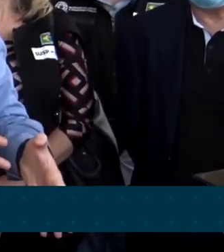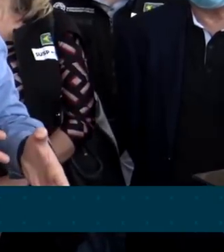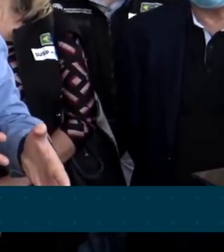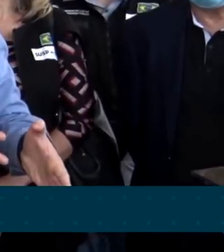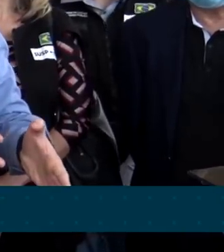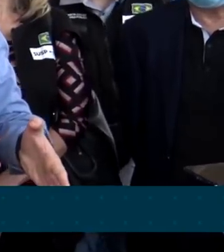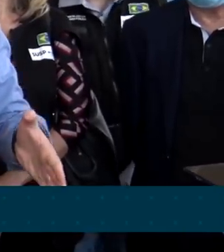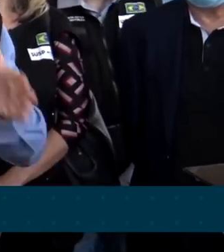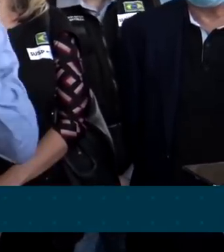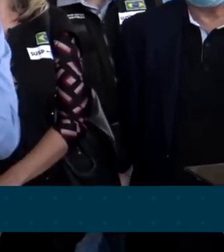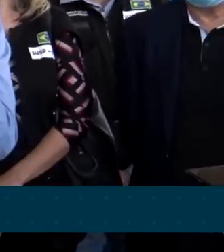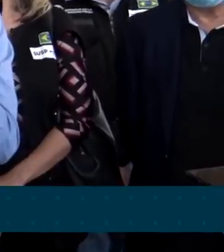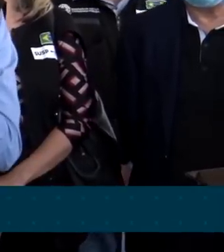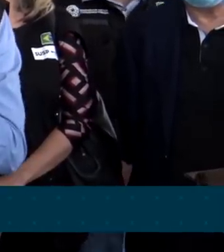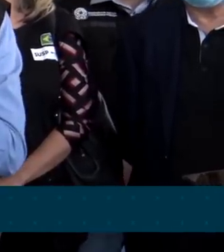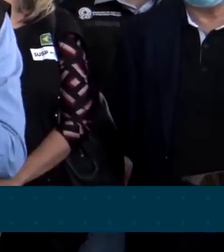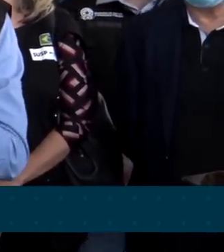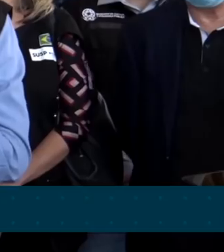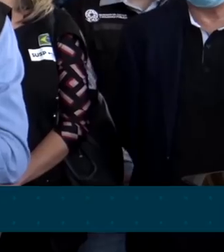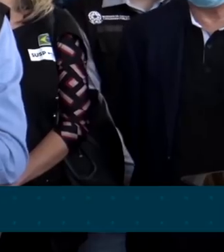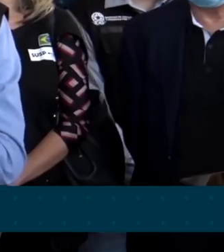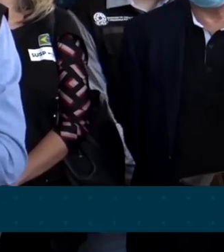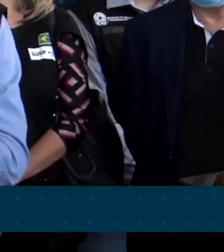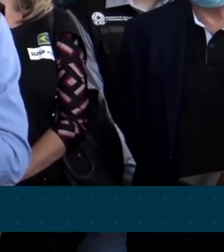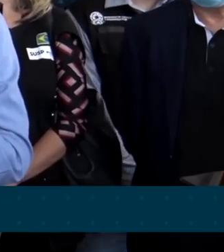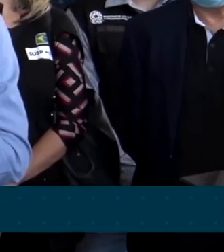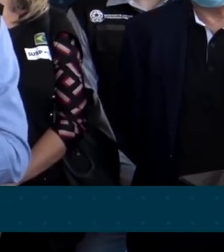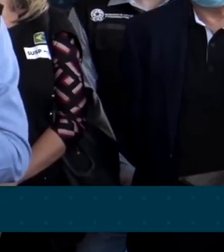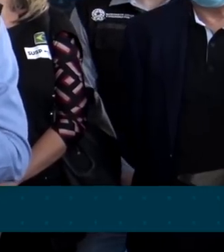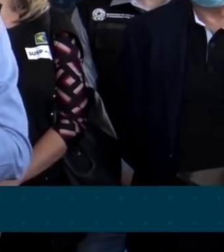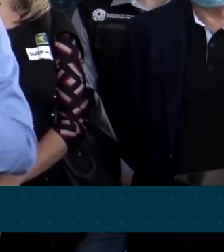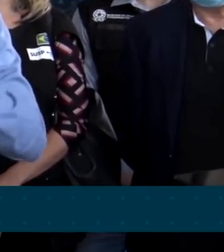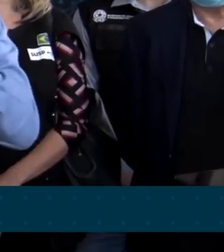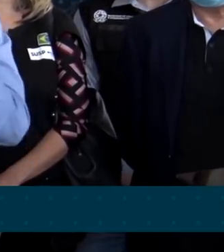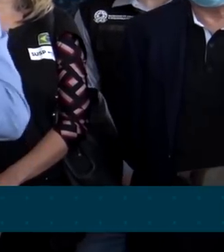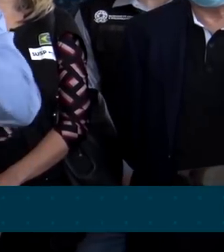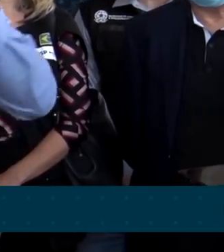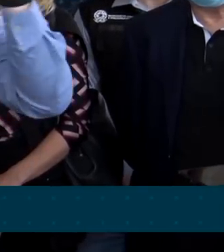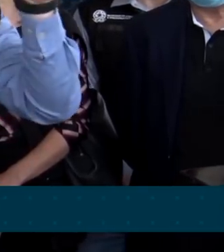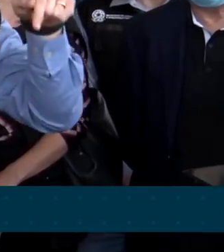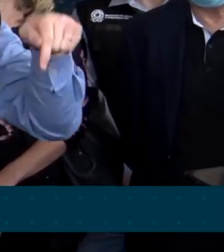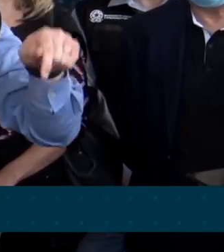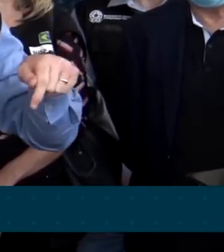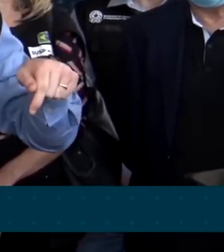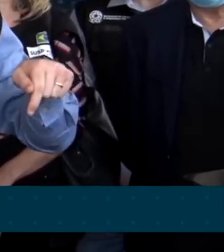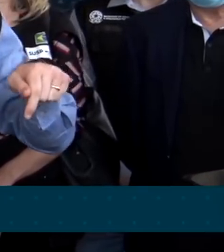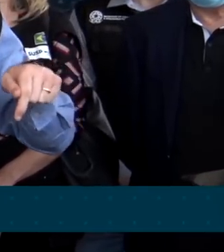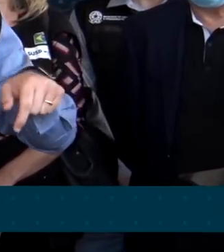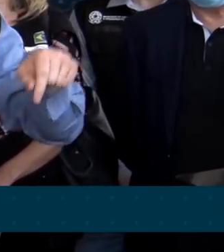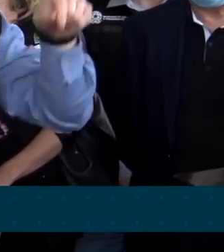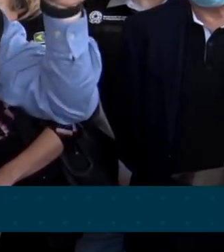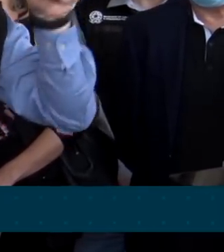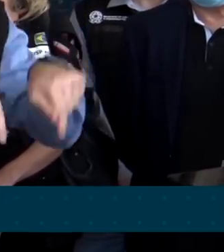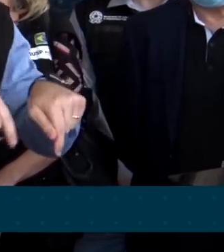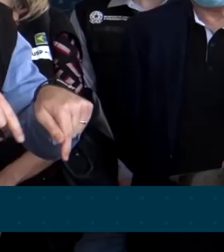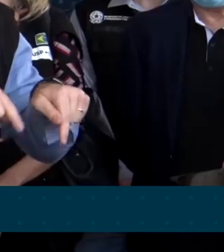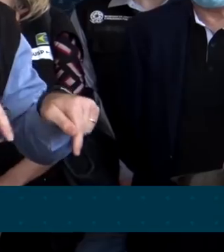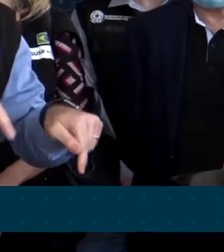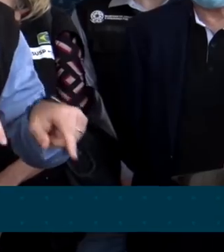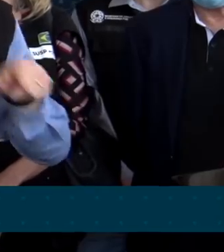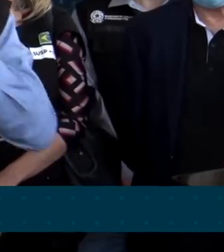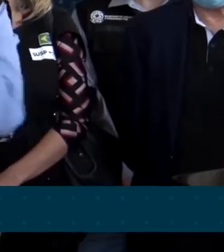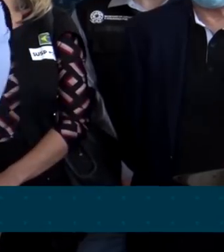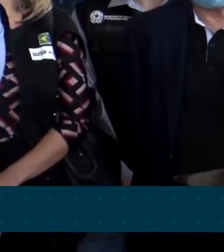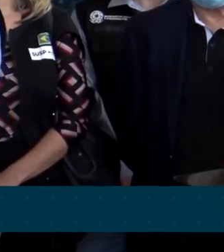presídios e cortando os canais de comunicação das organizações criminosas de dentro